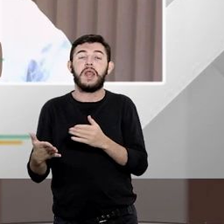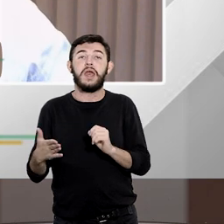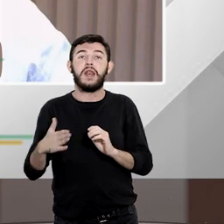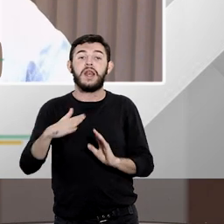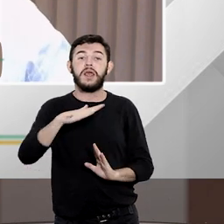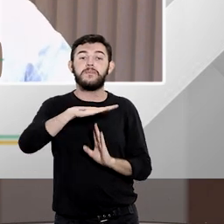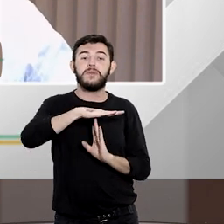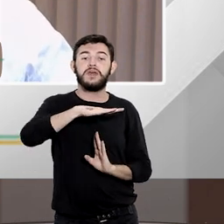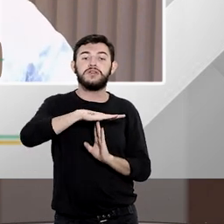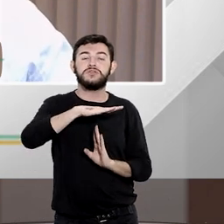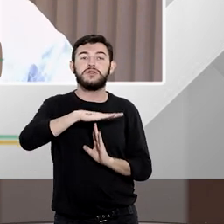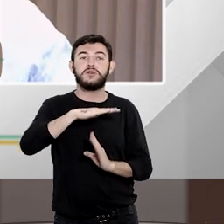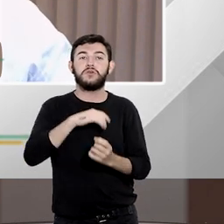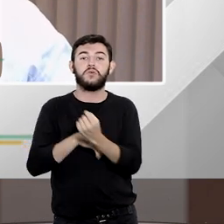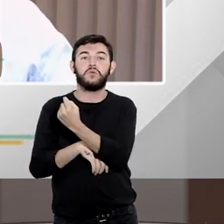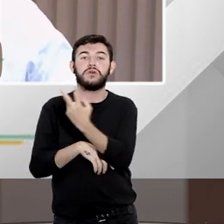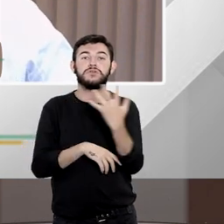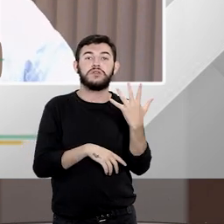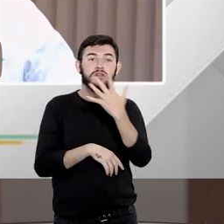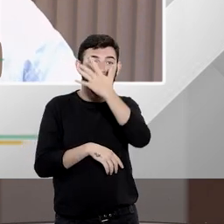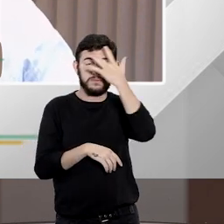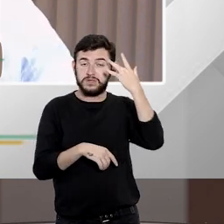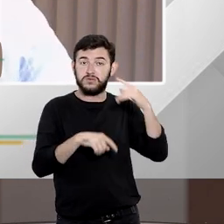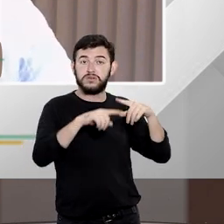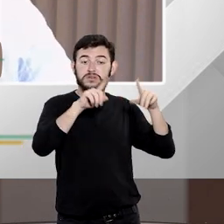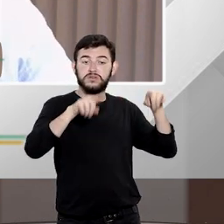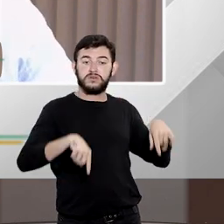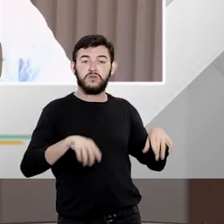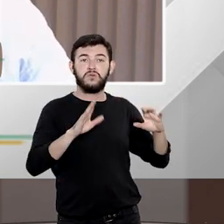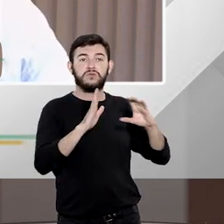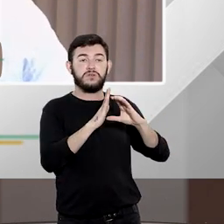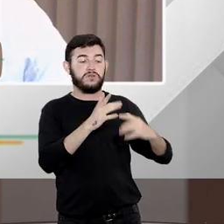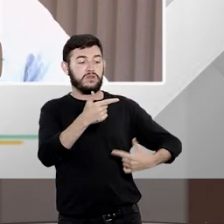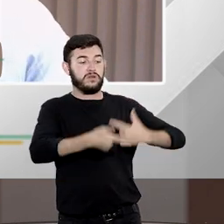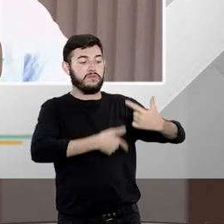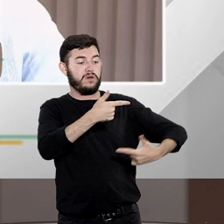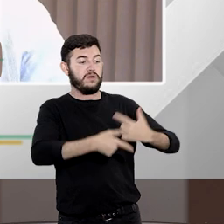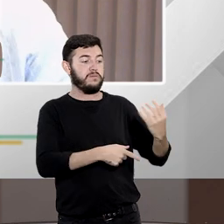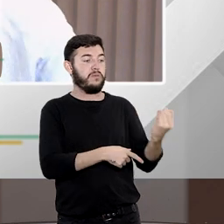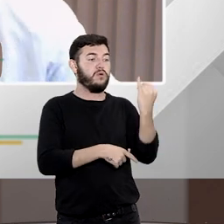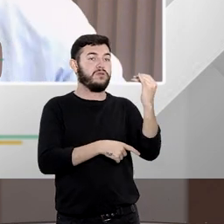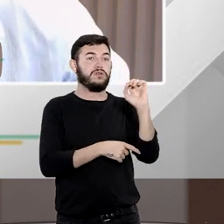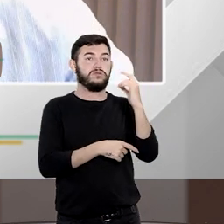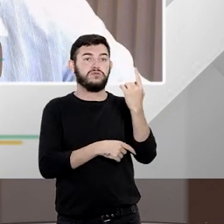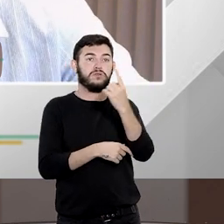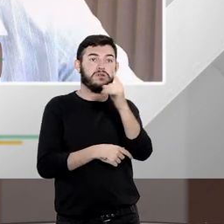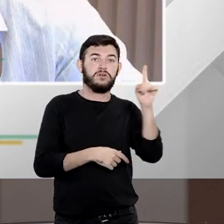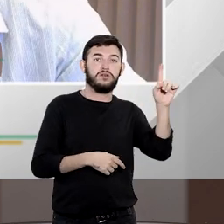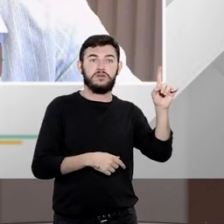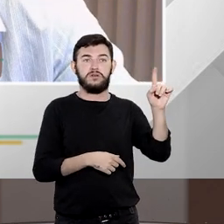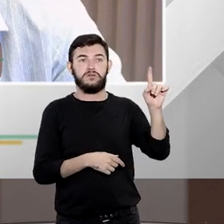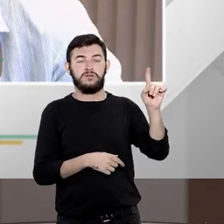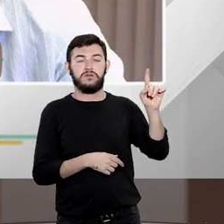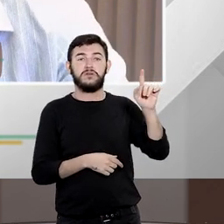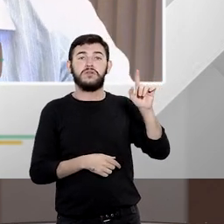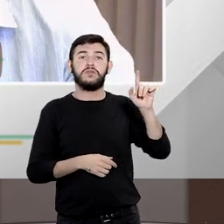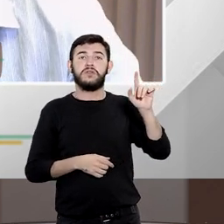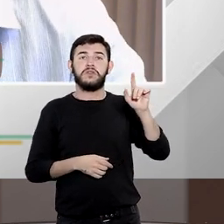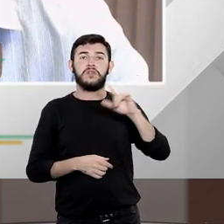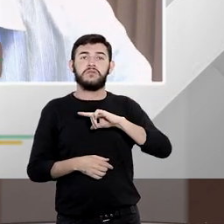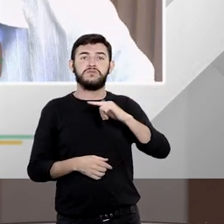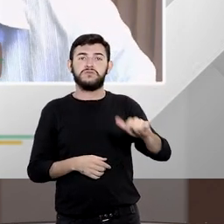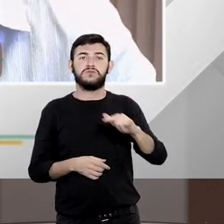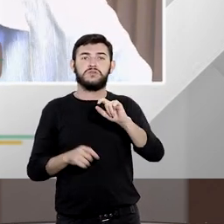prestando seu serviço naqueles que são considerados serviços essenciais então havia Fátima uma indefinição total